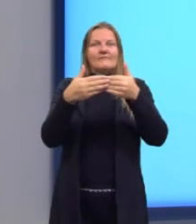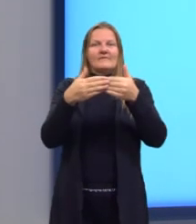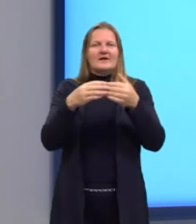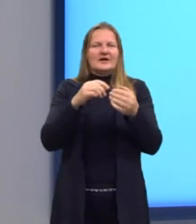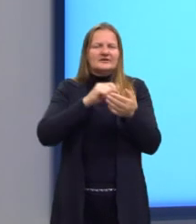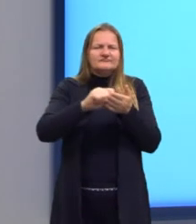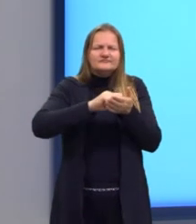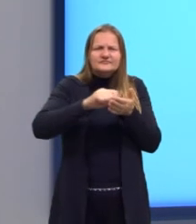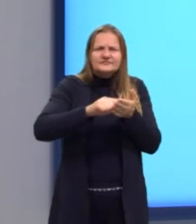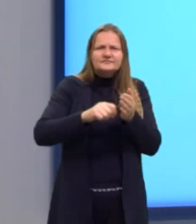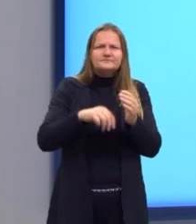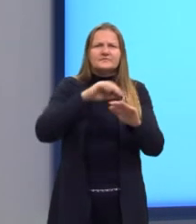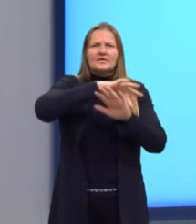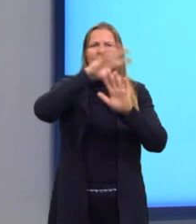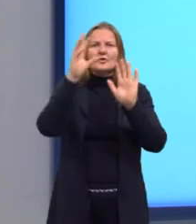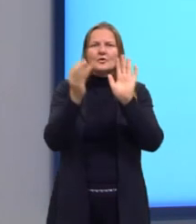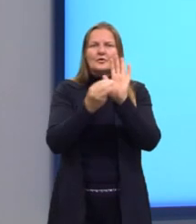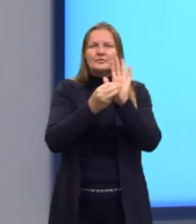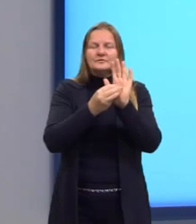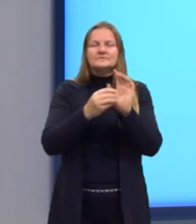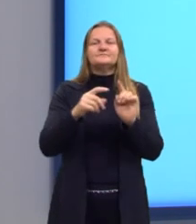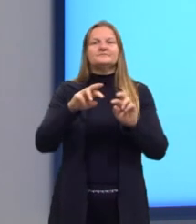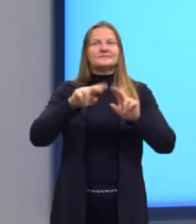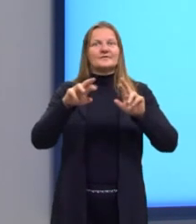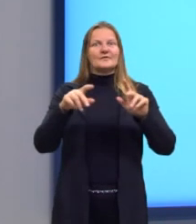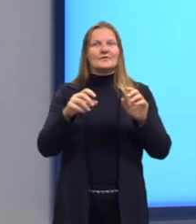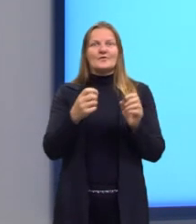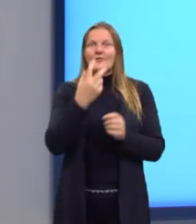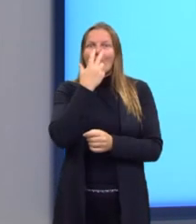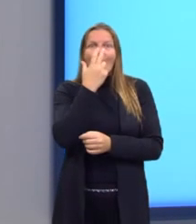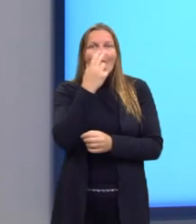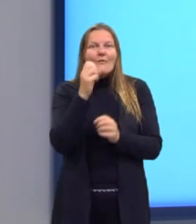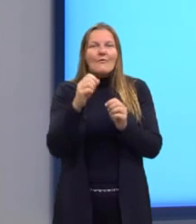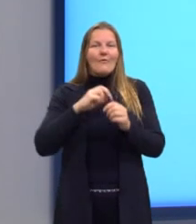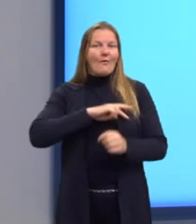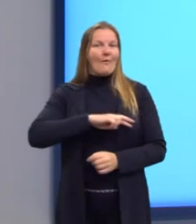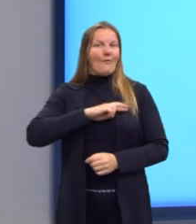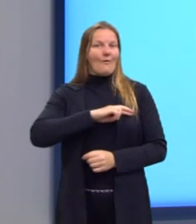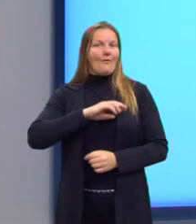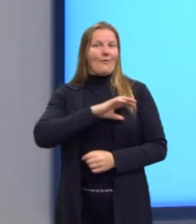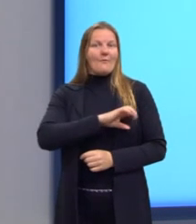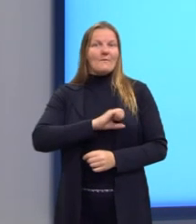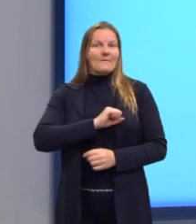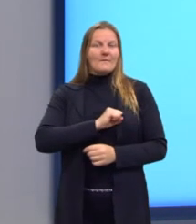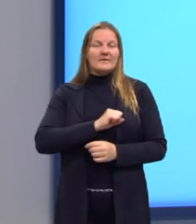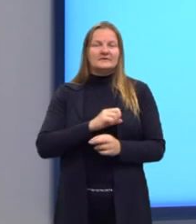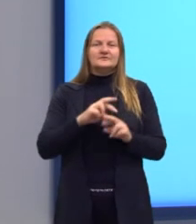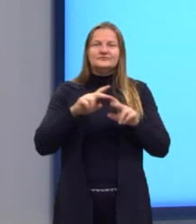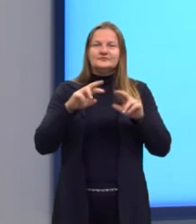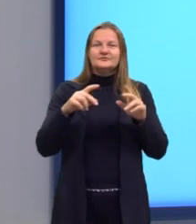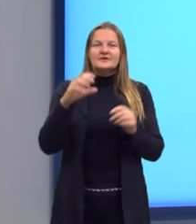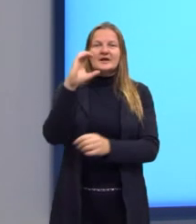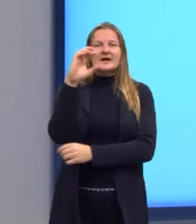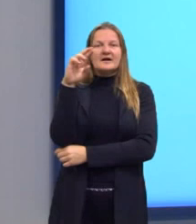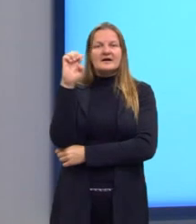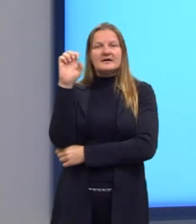escreve resenhas de títulos como Estilhaça-me, romance fantástico na linha de crepúsculo.